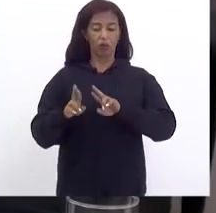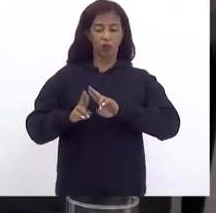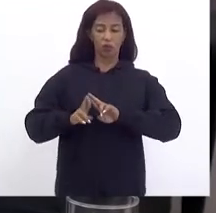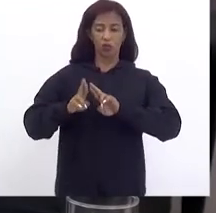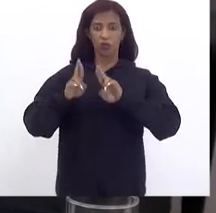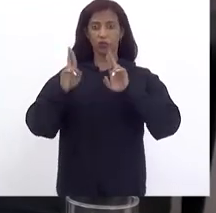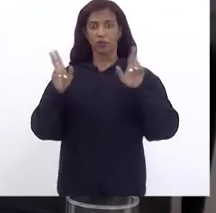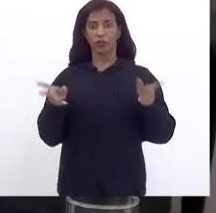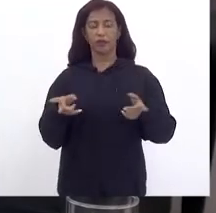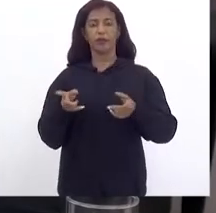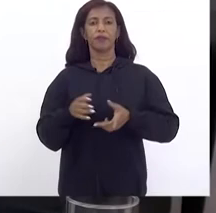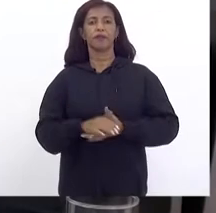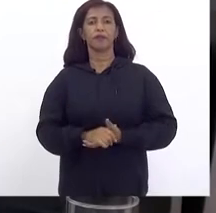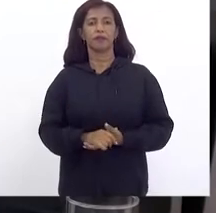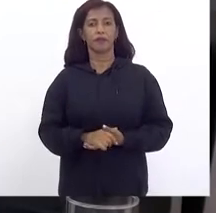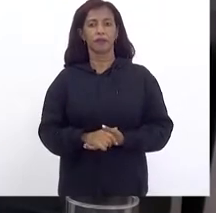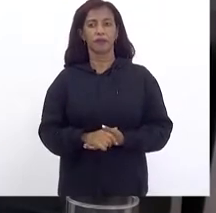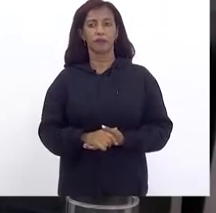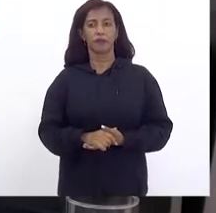diferenciação